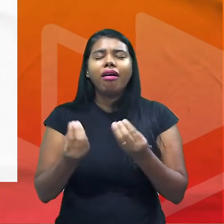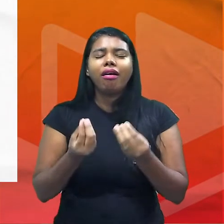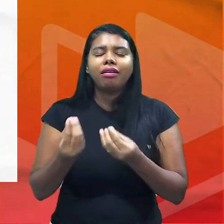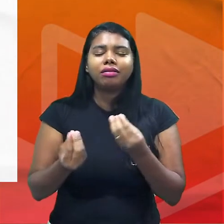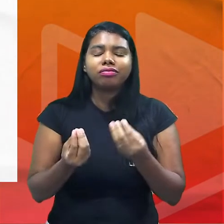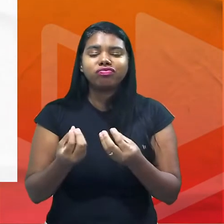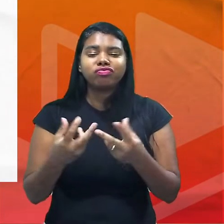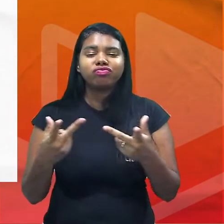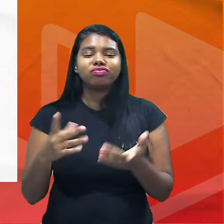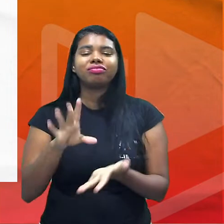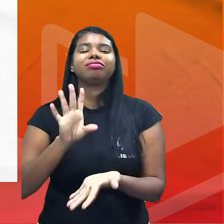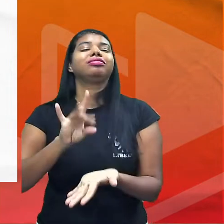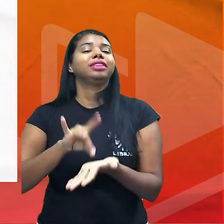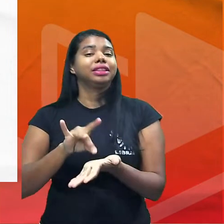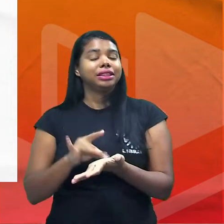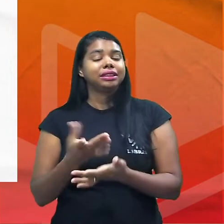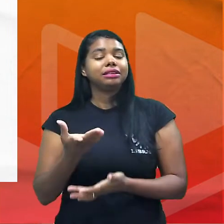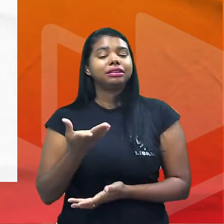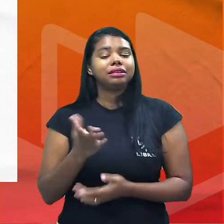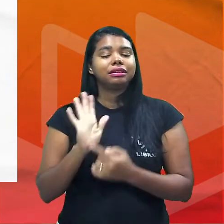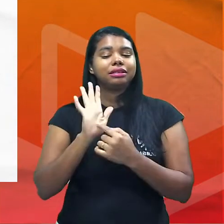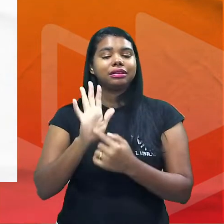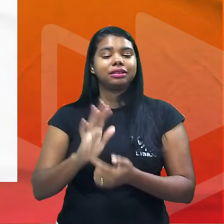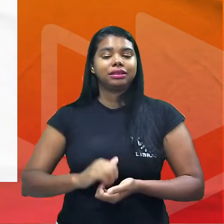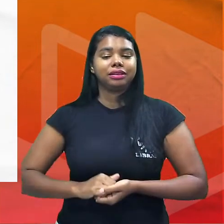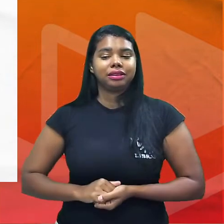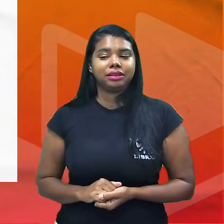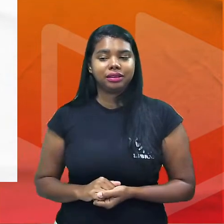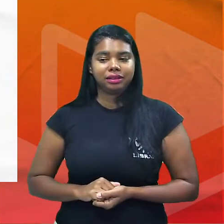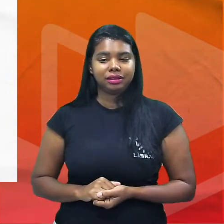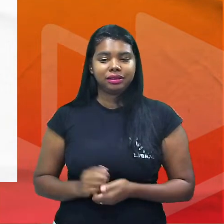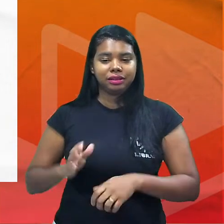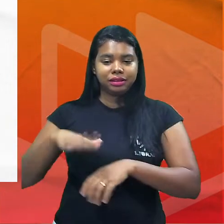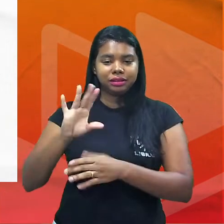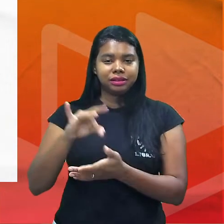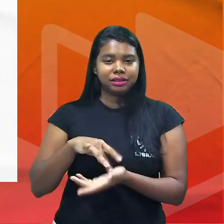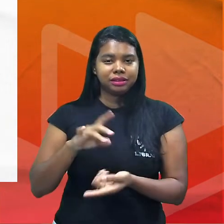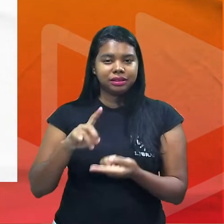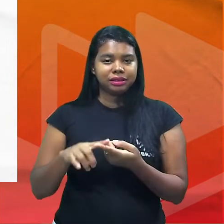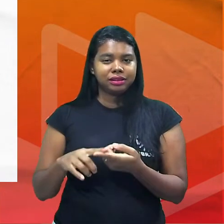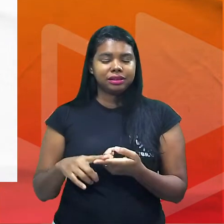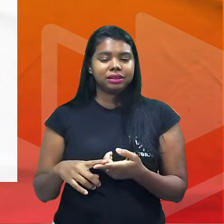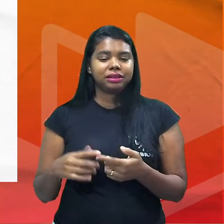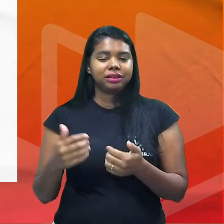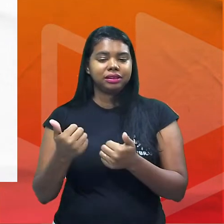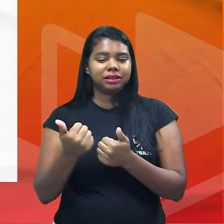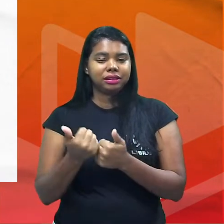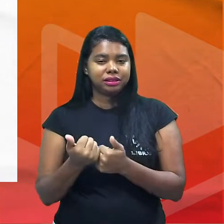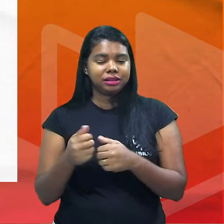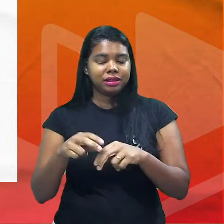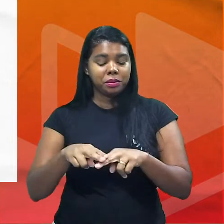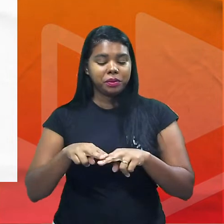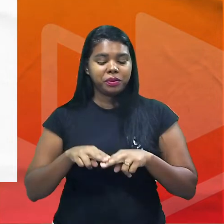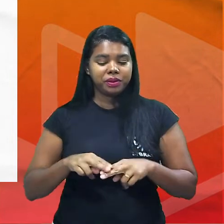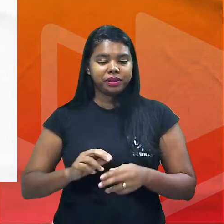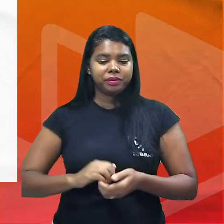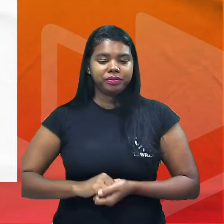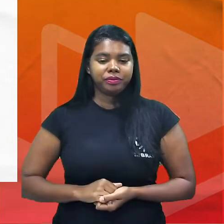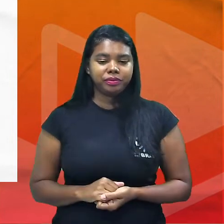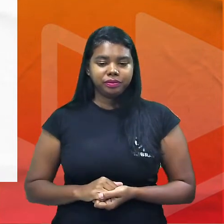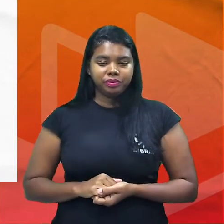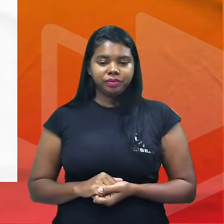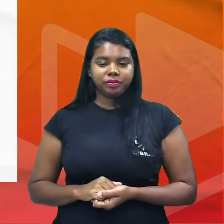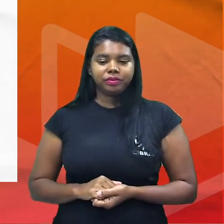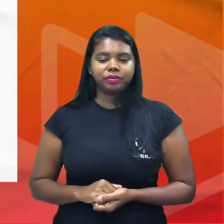o que realmente o autor quer dizer então esse mas aí eu posso substituir por porém ó mas absolutamente